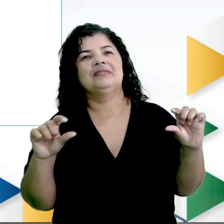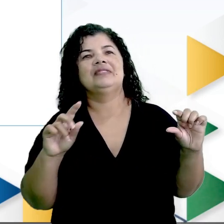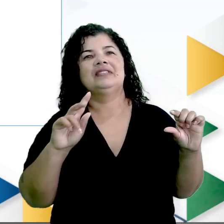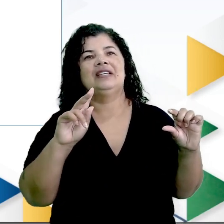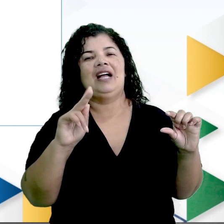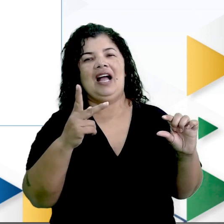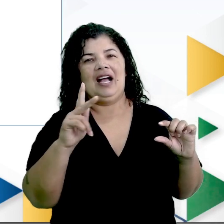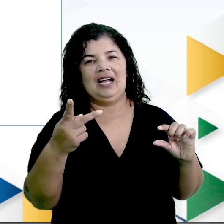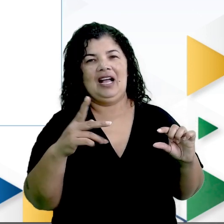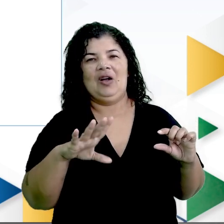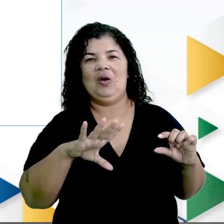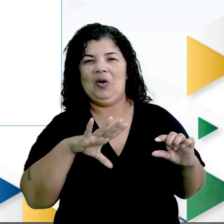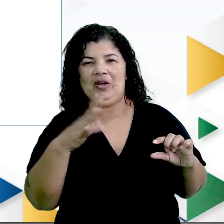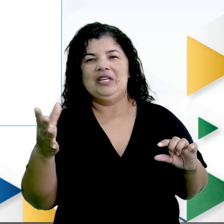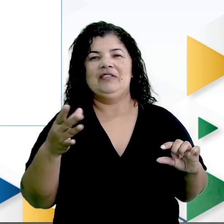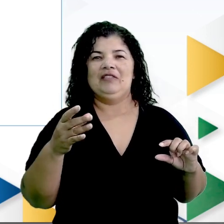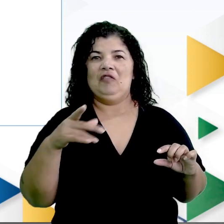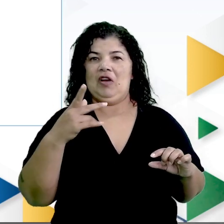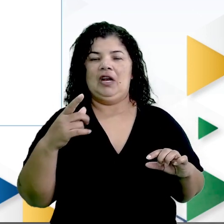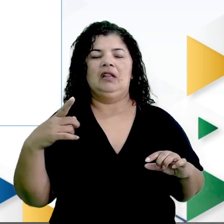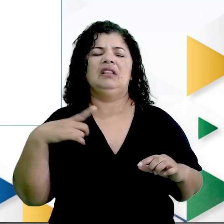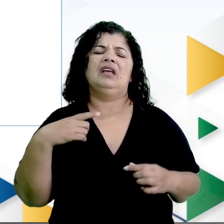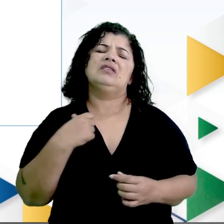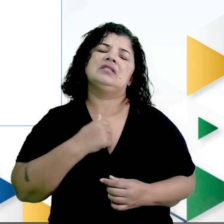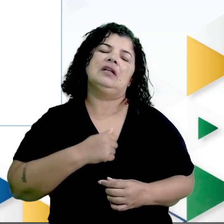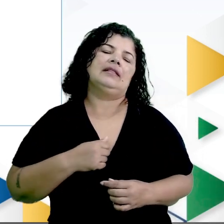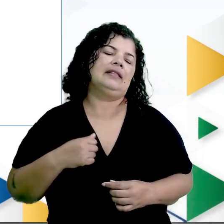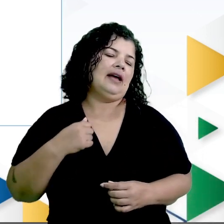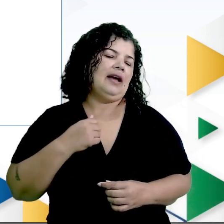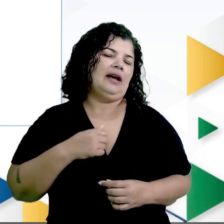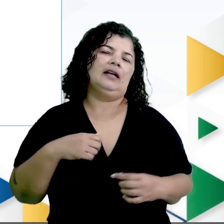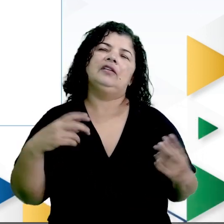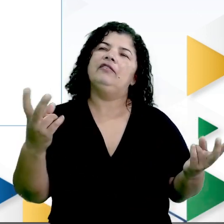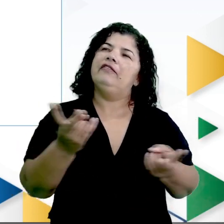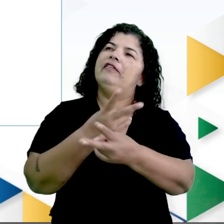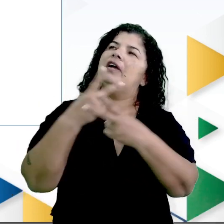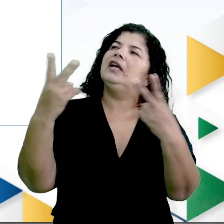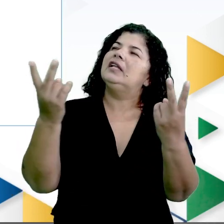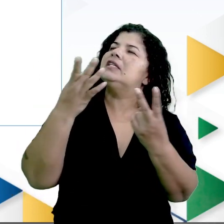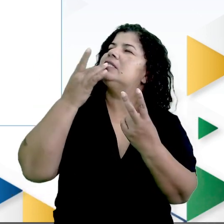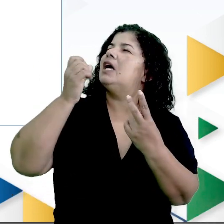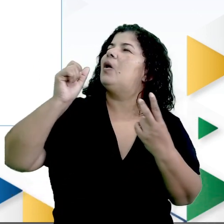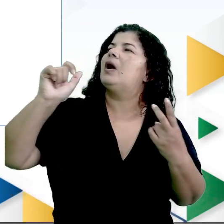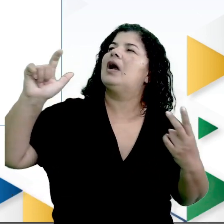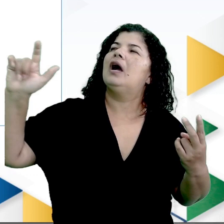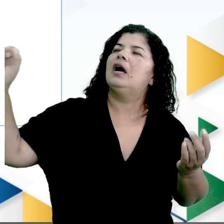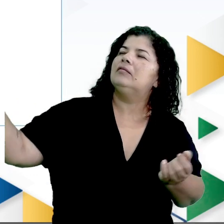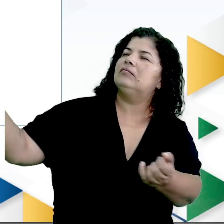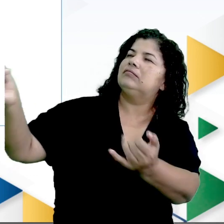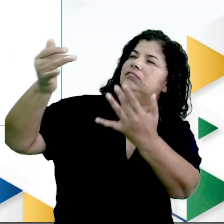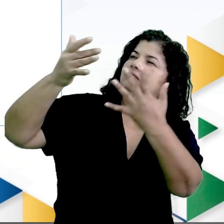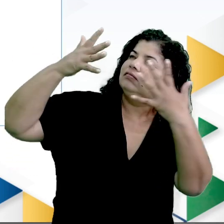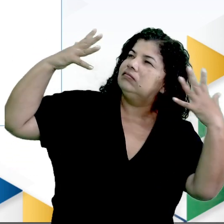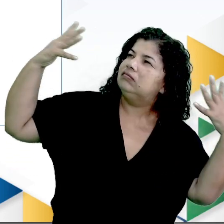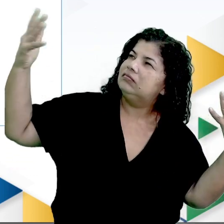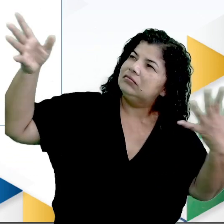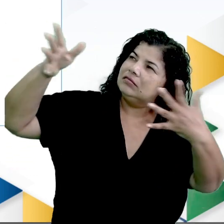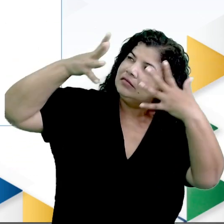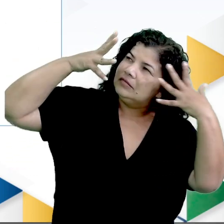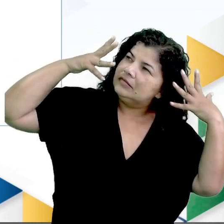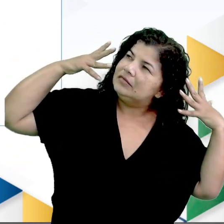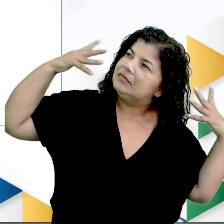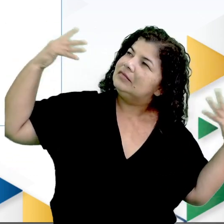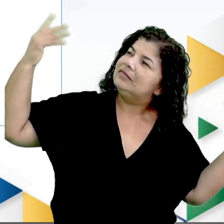o Horrível, que diz, Tenho saudades do vento salgado, batendo no meu cabelo em